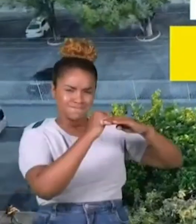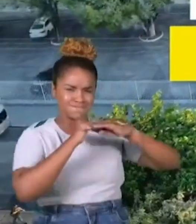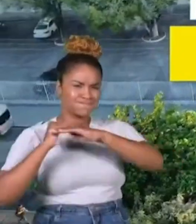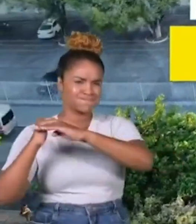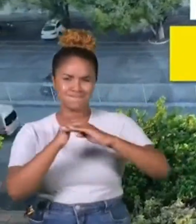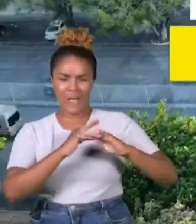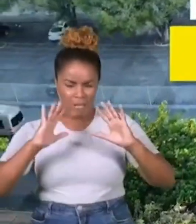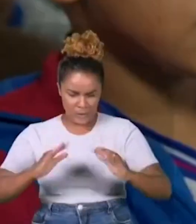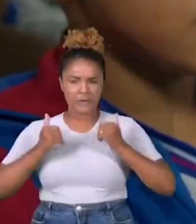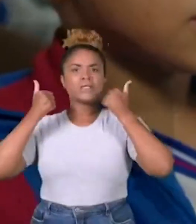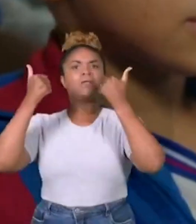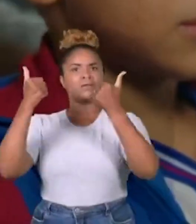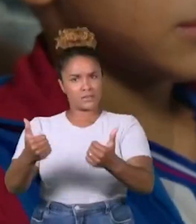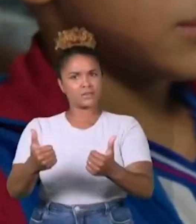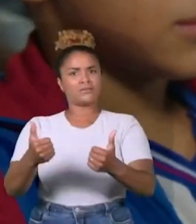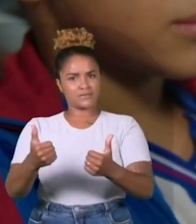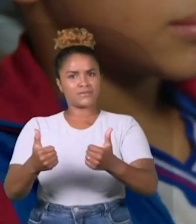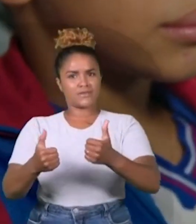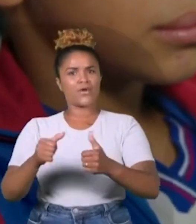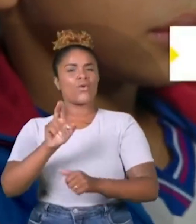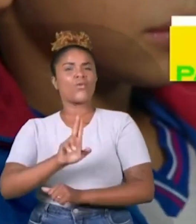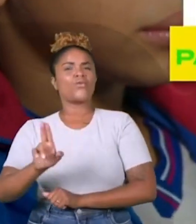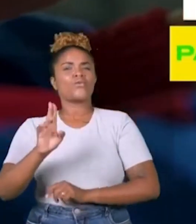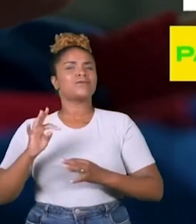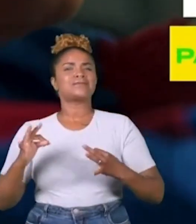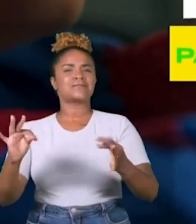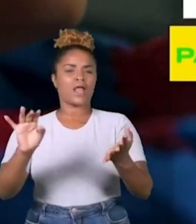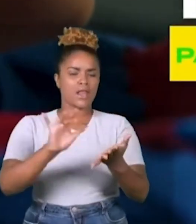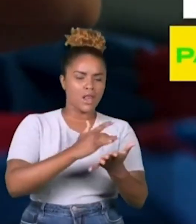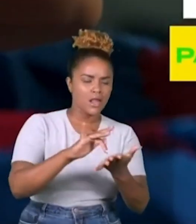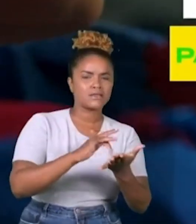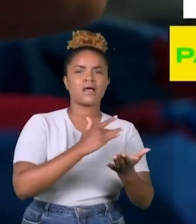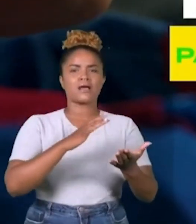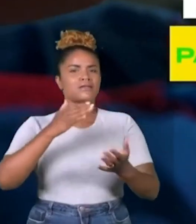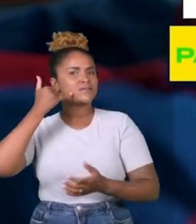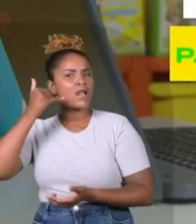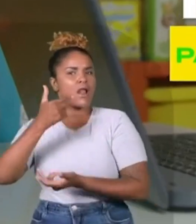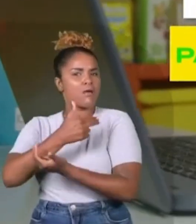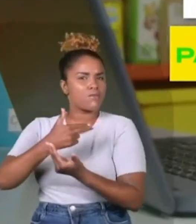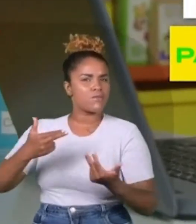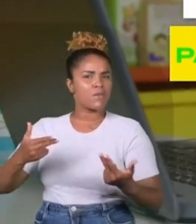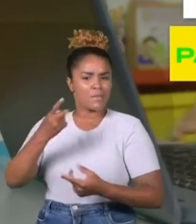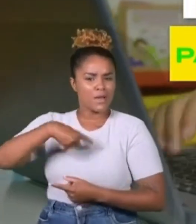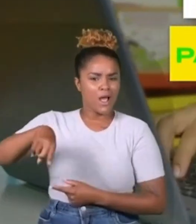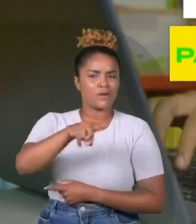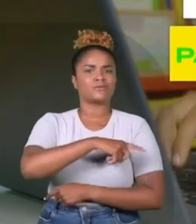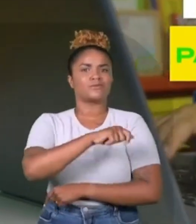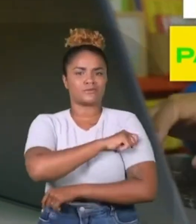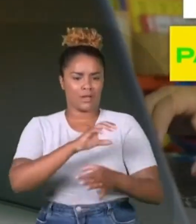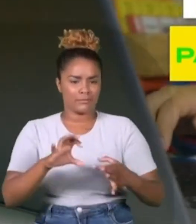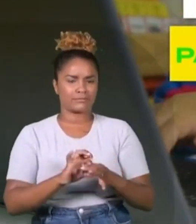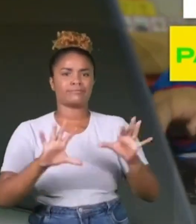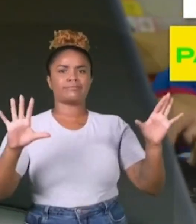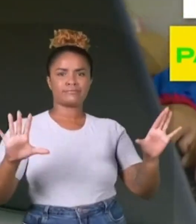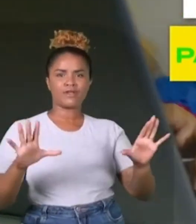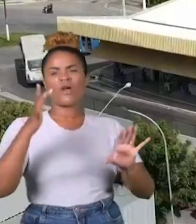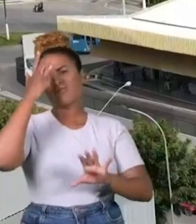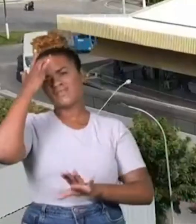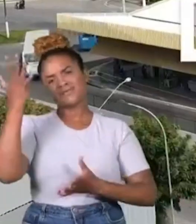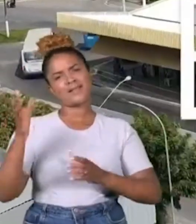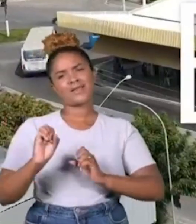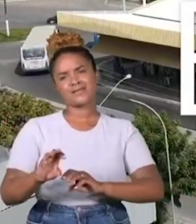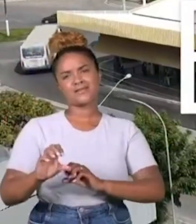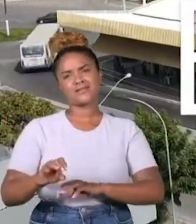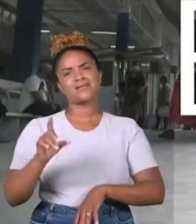todas as regiões do Estado. Vamos usar a tecnologia com tablets e celulares para todos os alunos e facilitar o